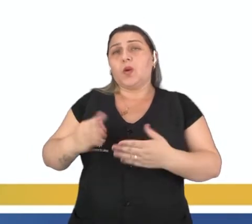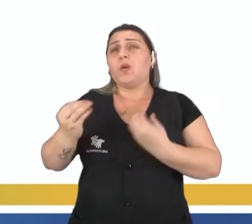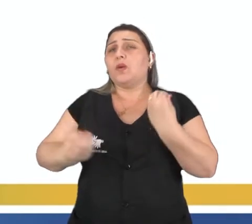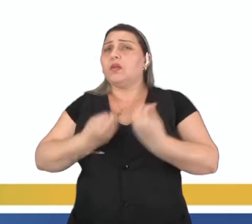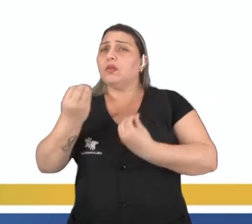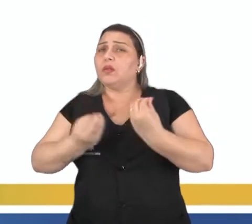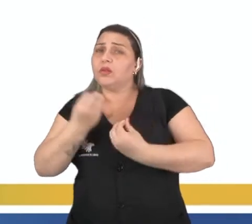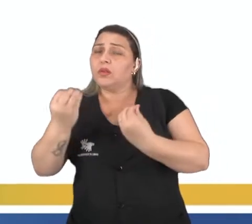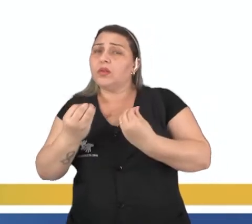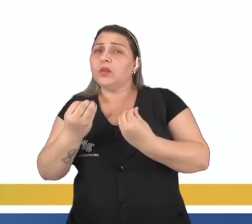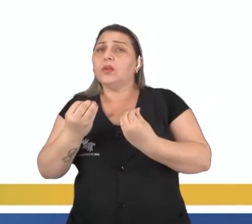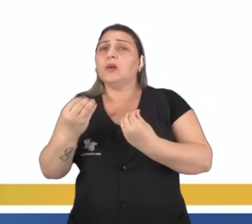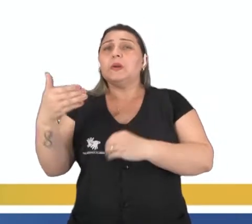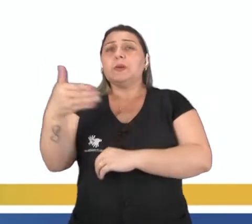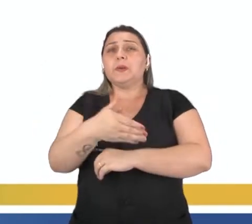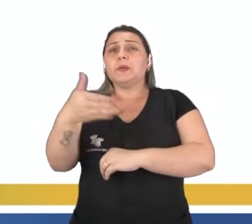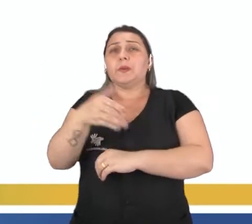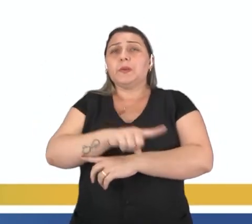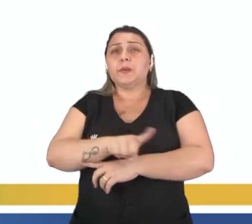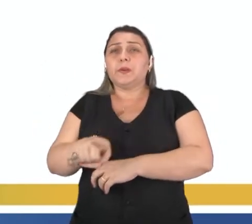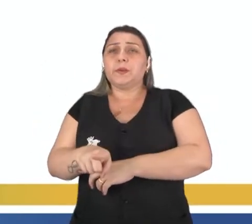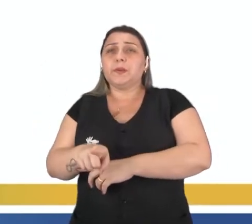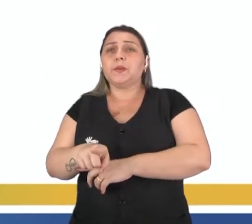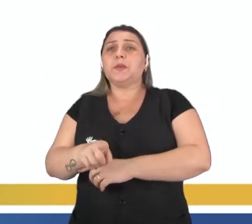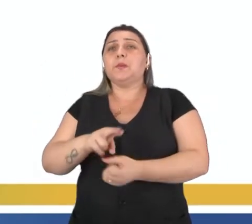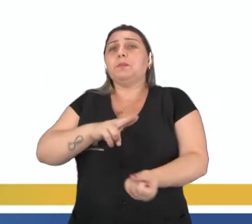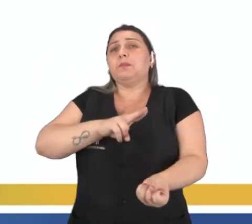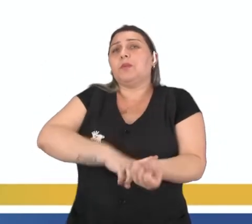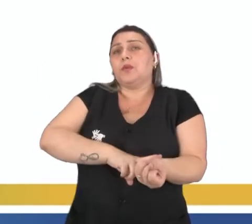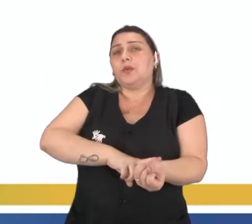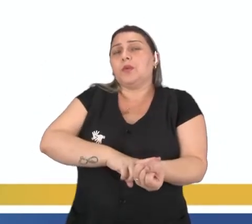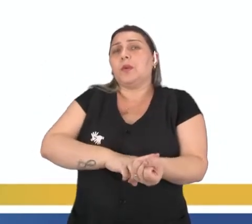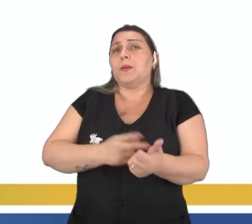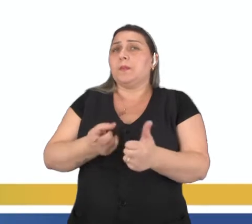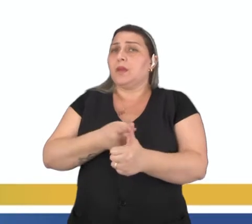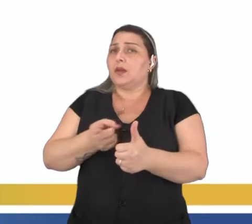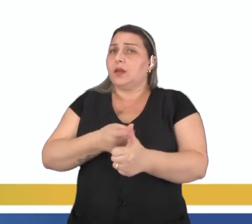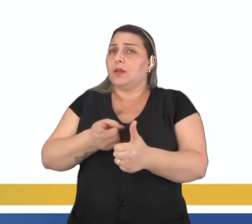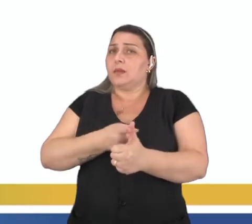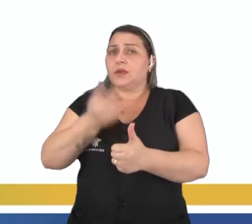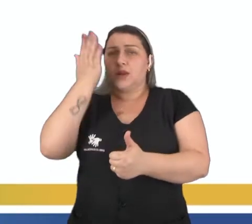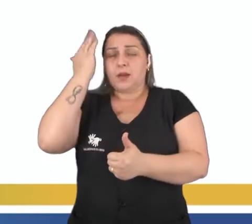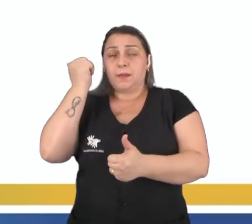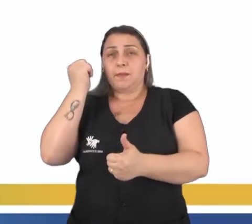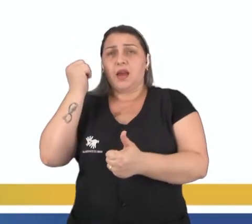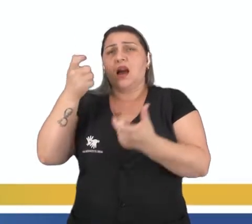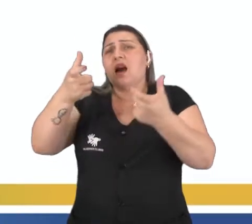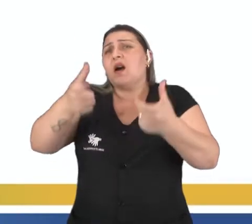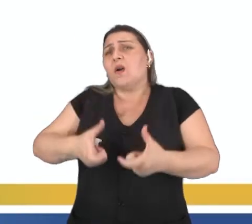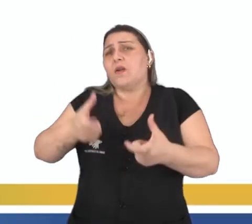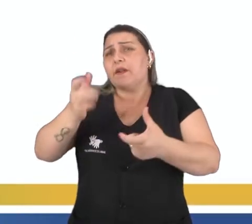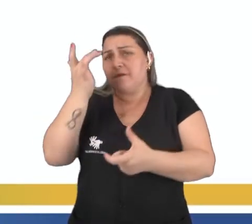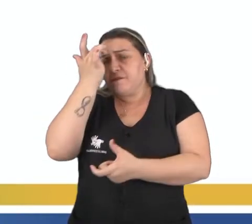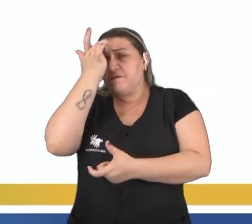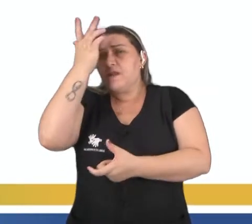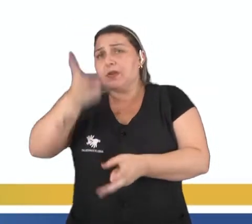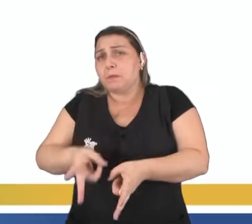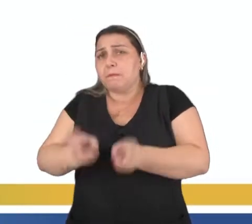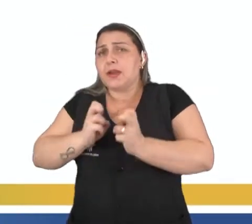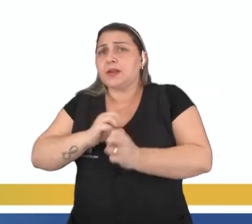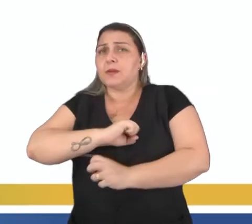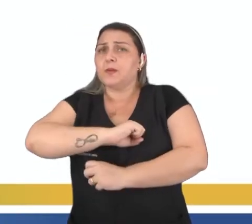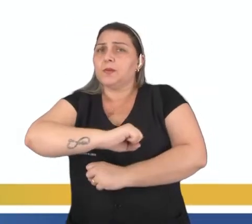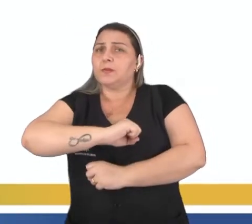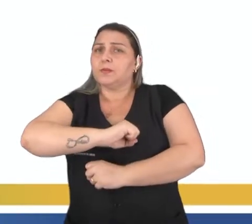aí, como medir a frequência cardíaca no punho, né? Primeiro você deve identificar a área onde é mais fácil perceber os